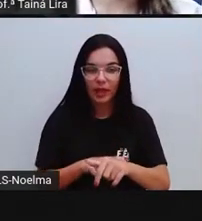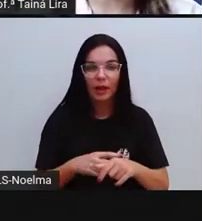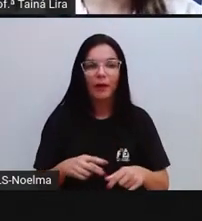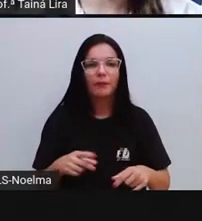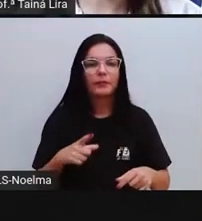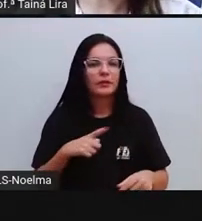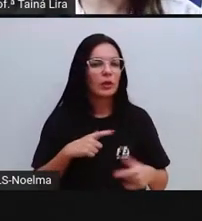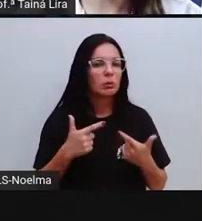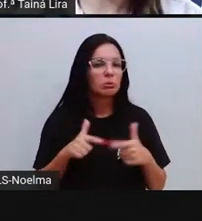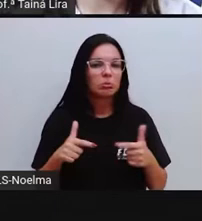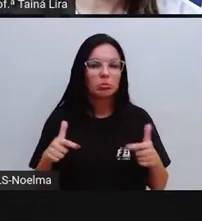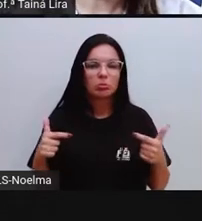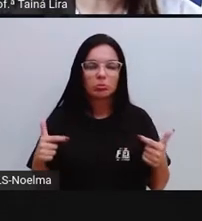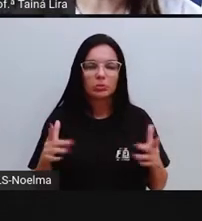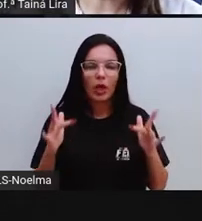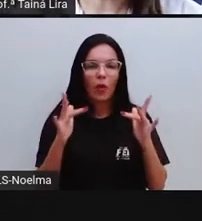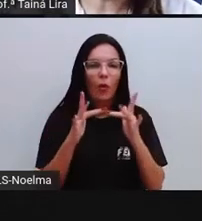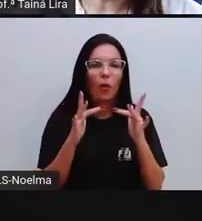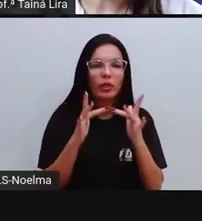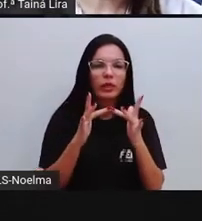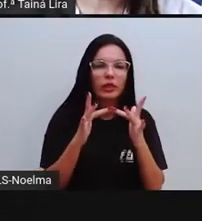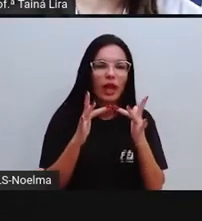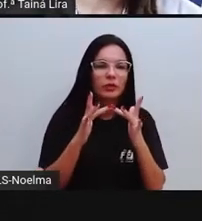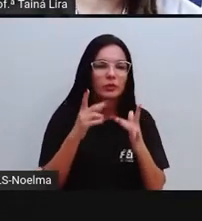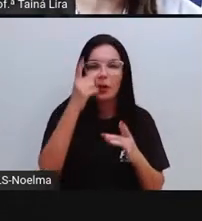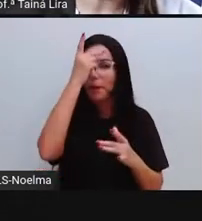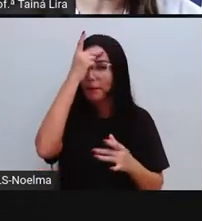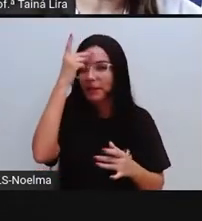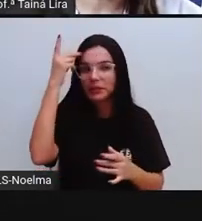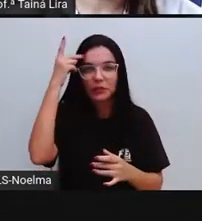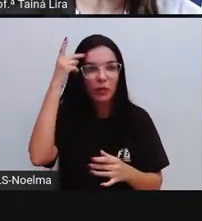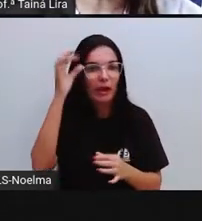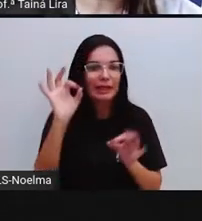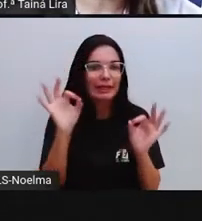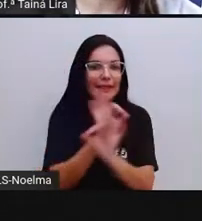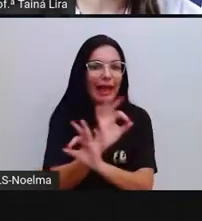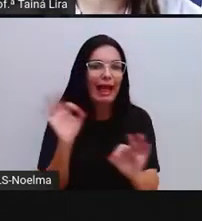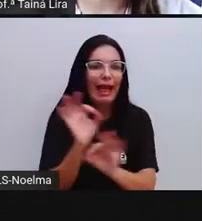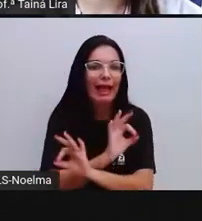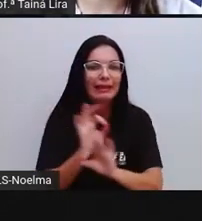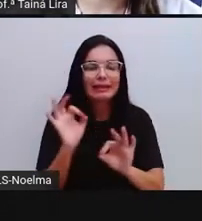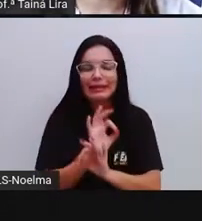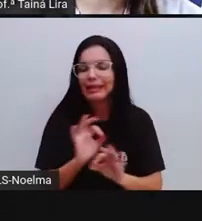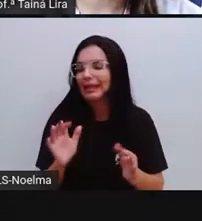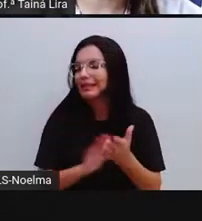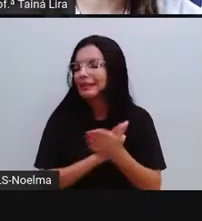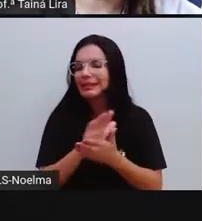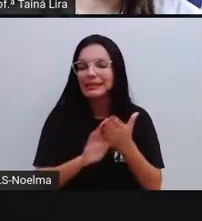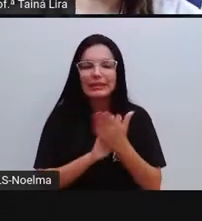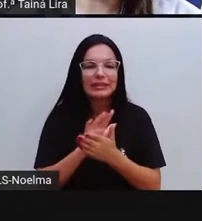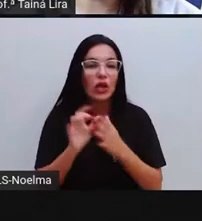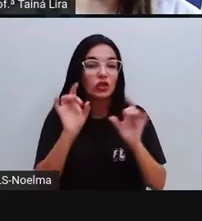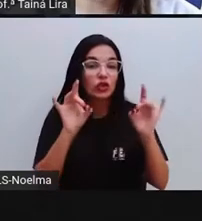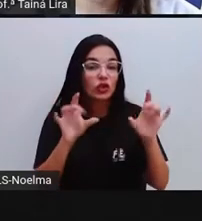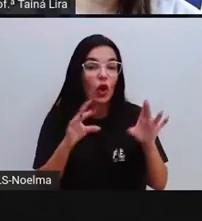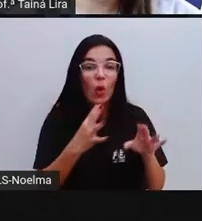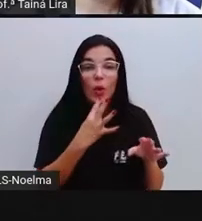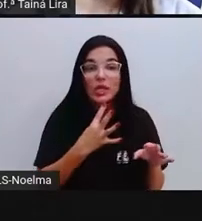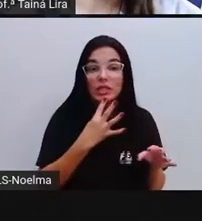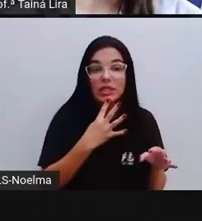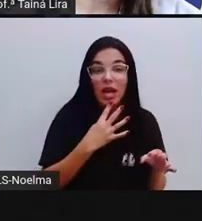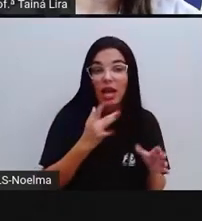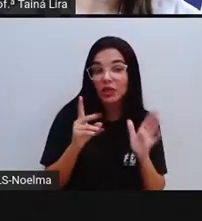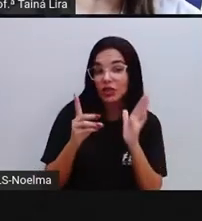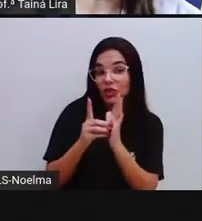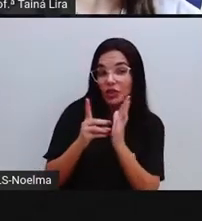ainda contato com povos de fora, com povos que não fossem indígenas,